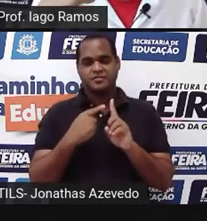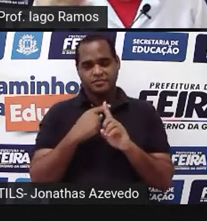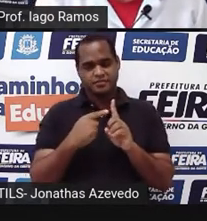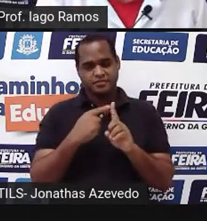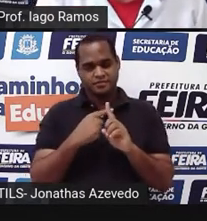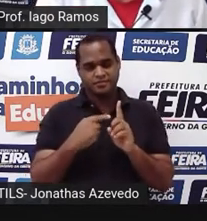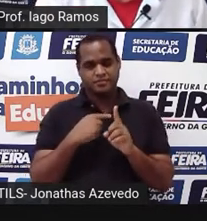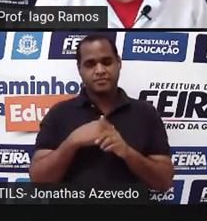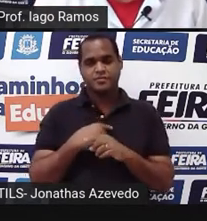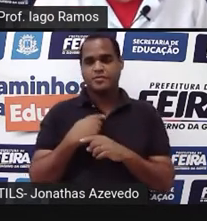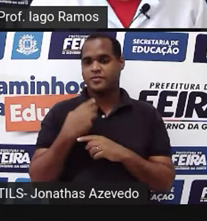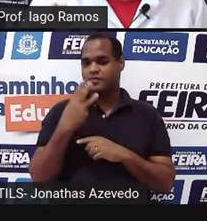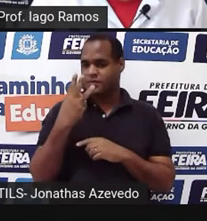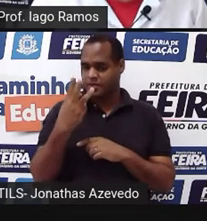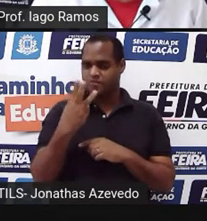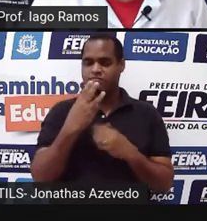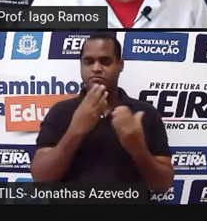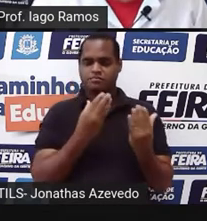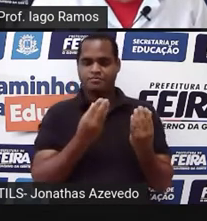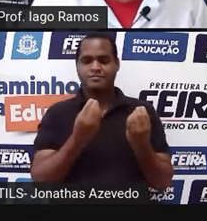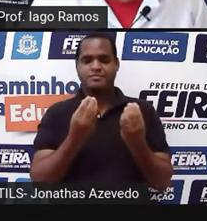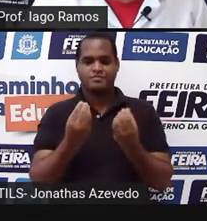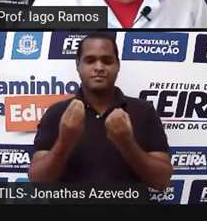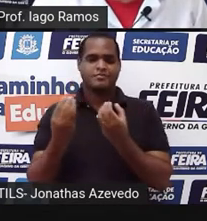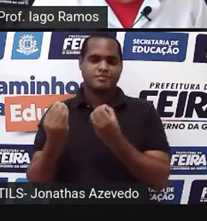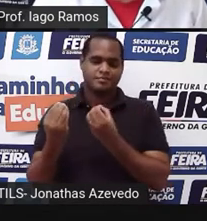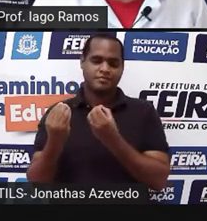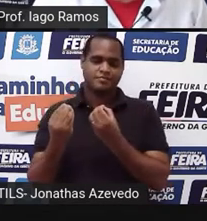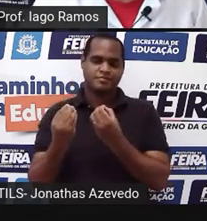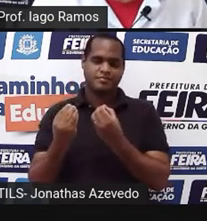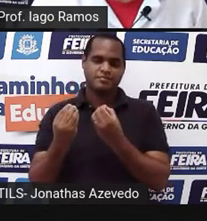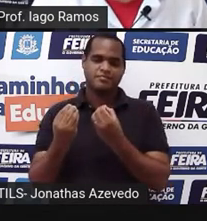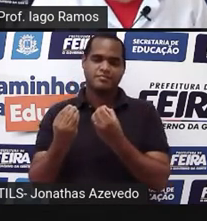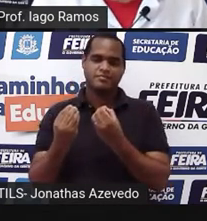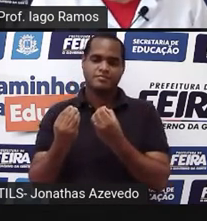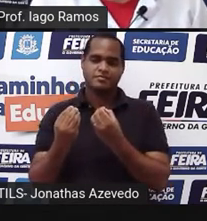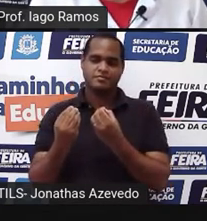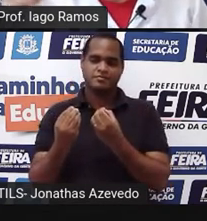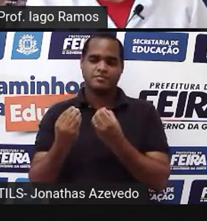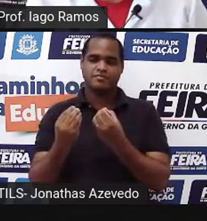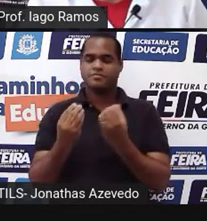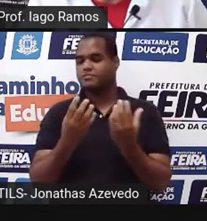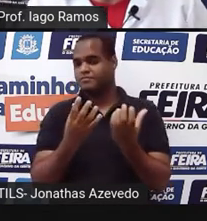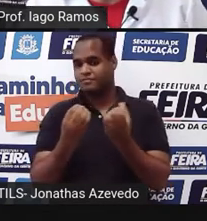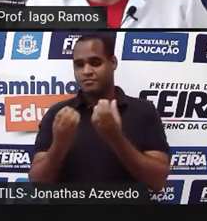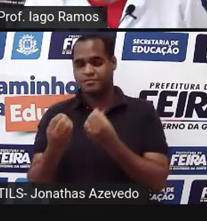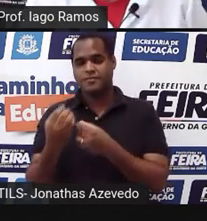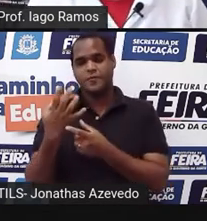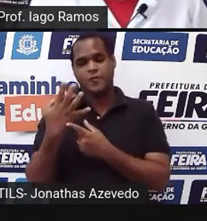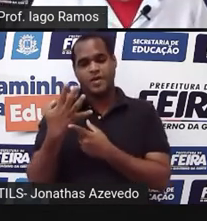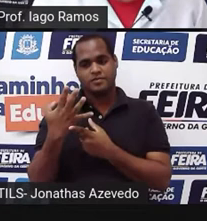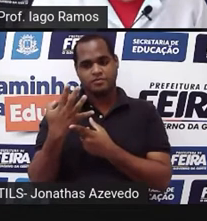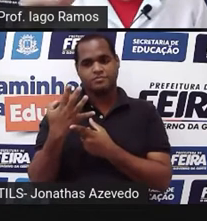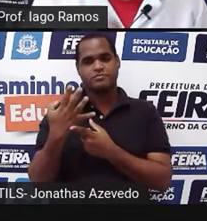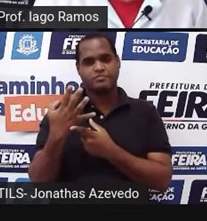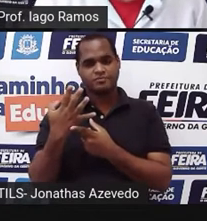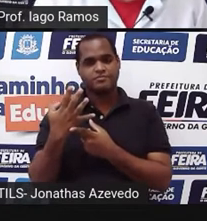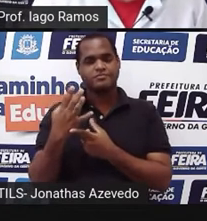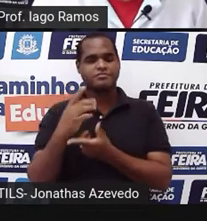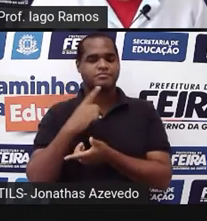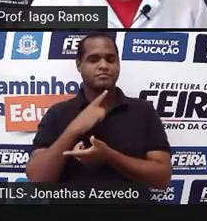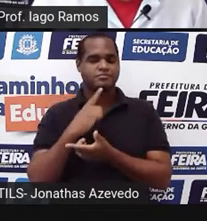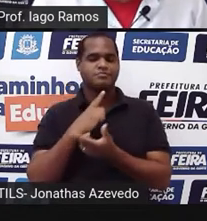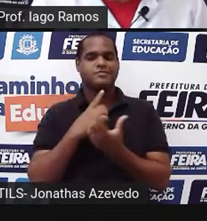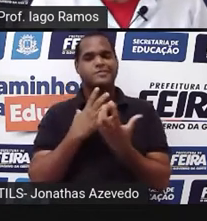se você entendeu metade. O número 3 dentro de uma bolinha amarela, se você entendeu a maioria. Ou o número